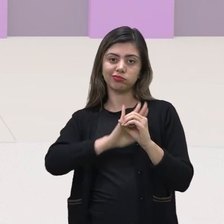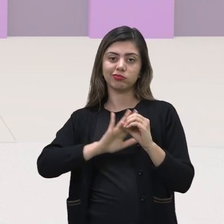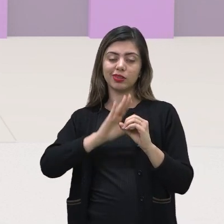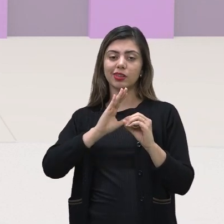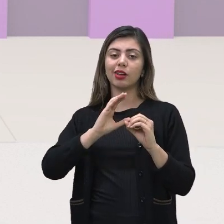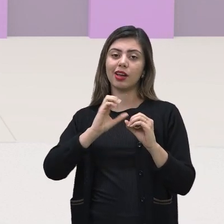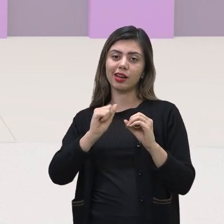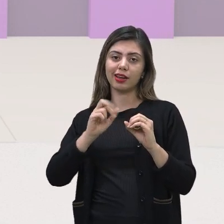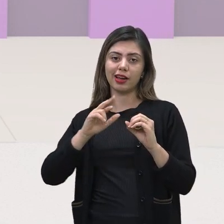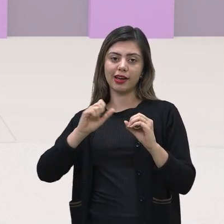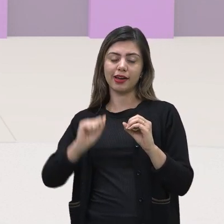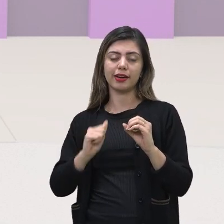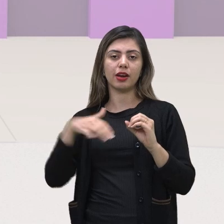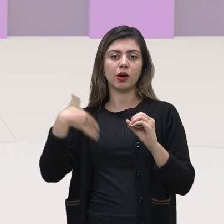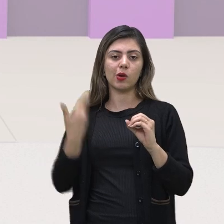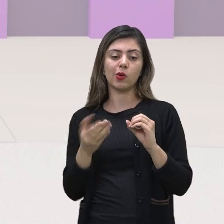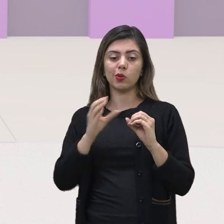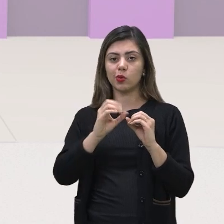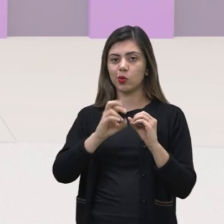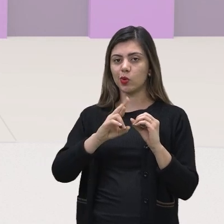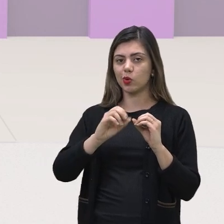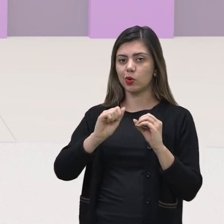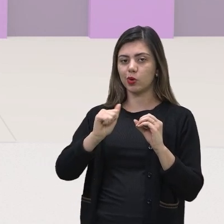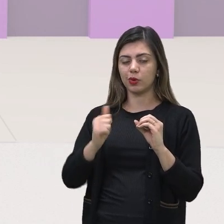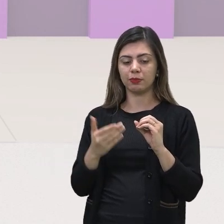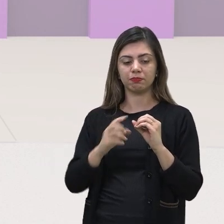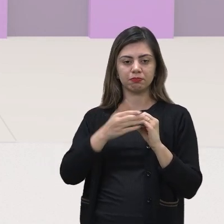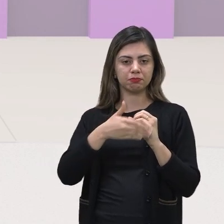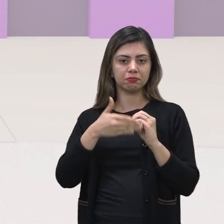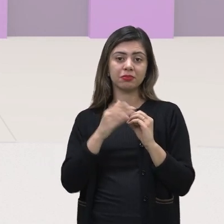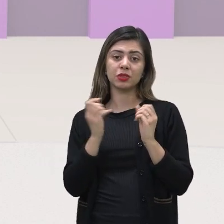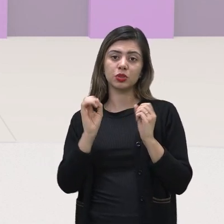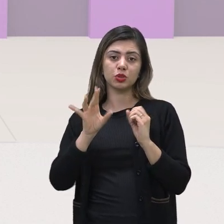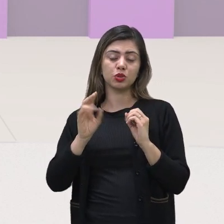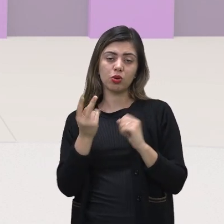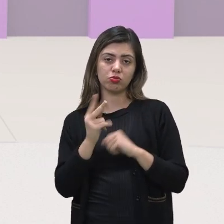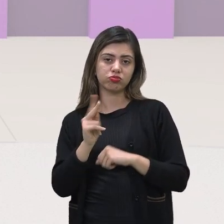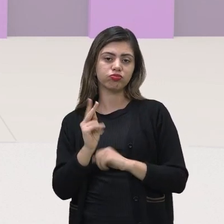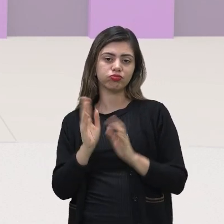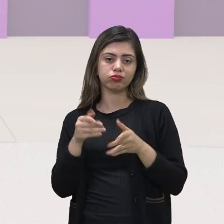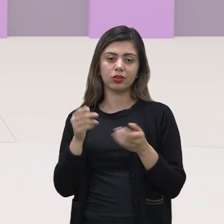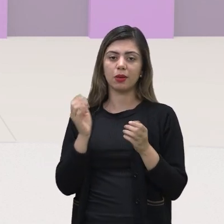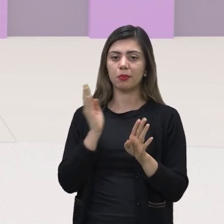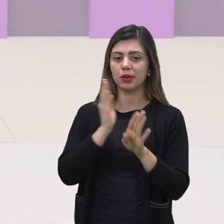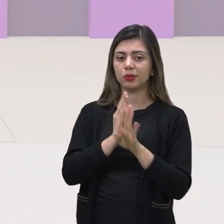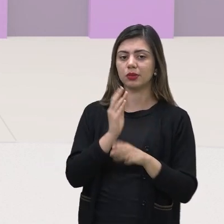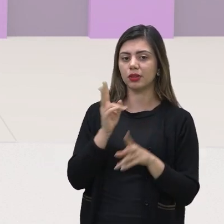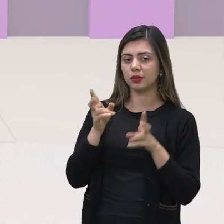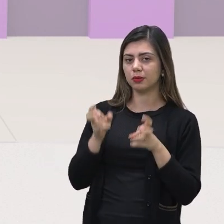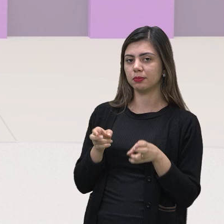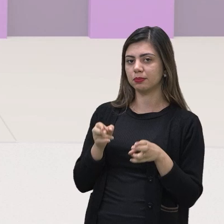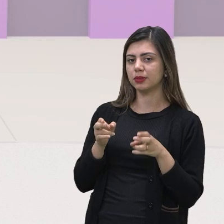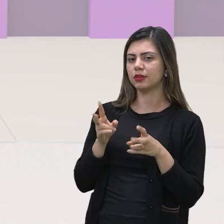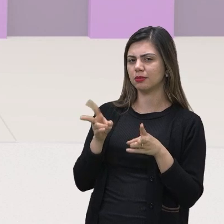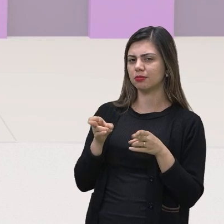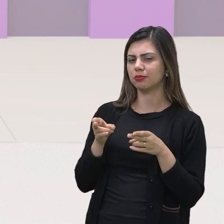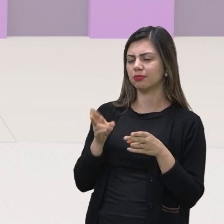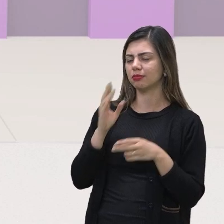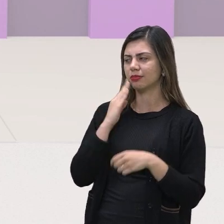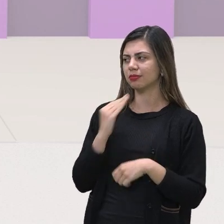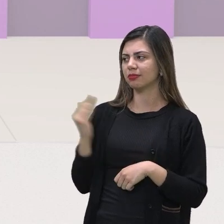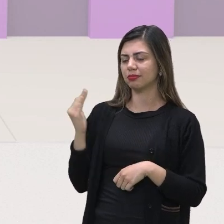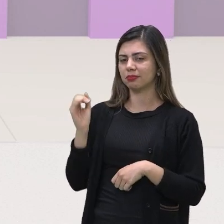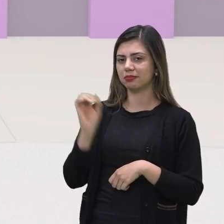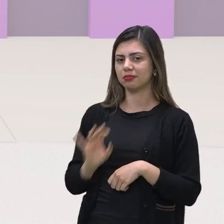ou coroa só existe essas duas possibilidades tá? De novo insisto é importante